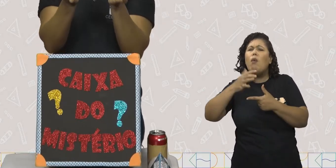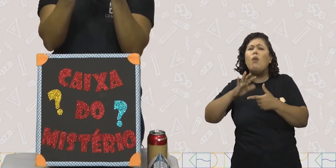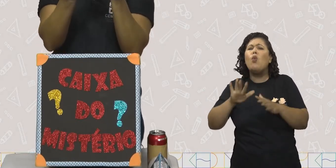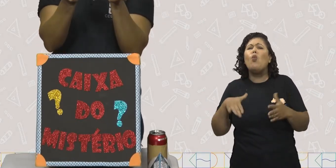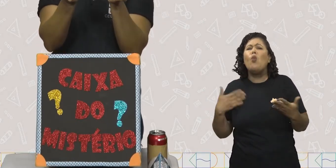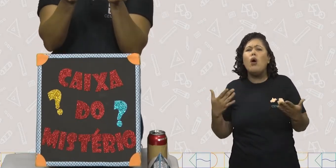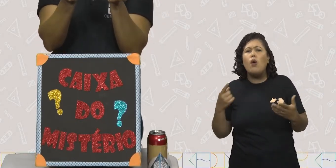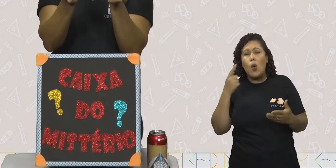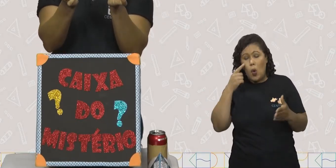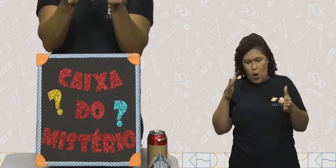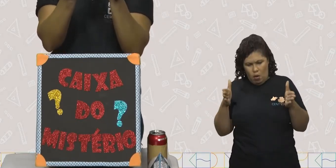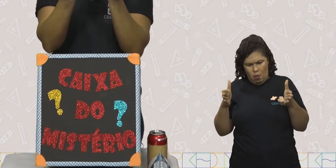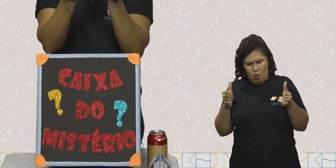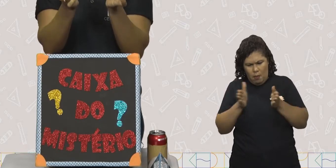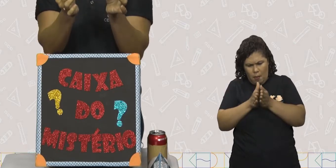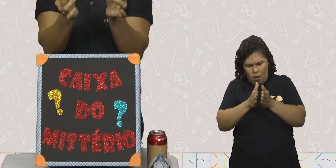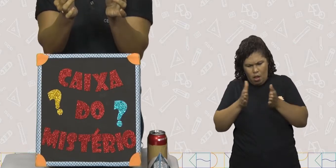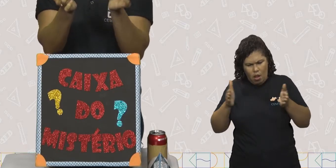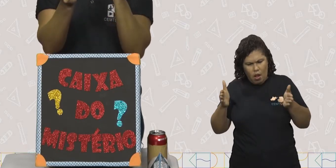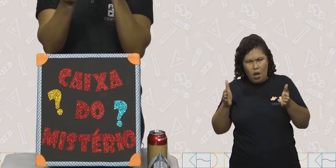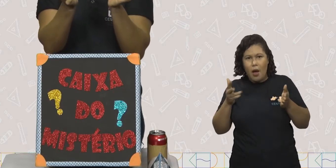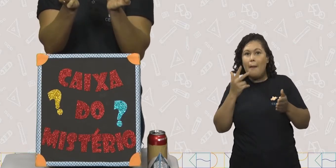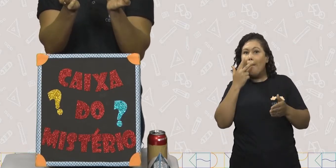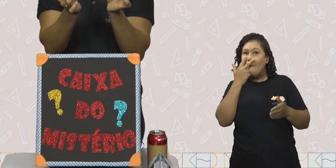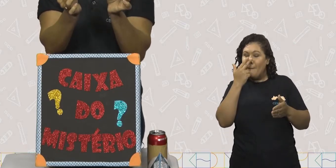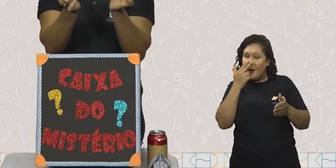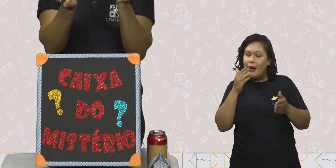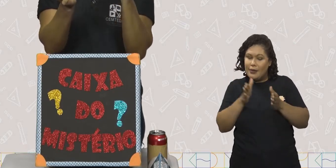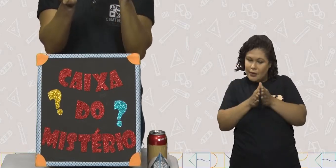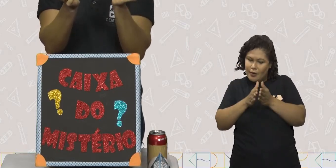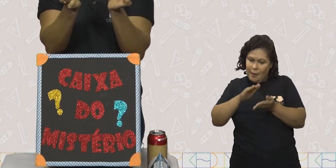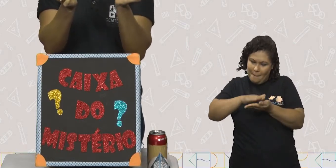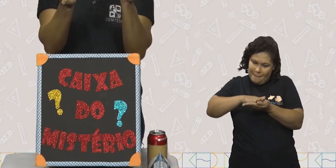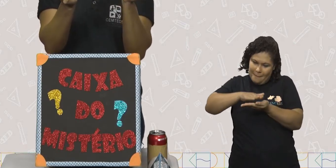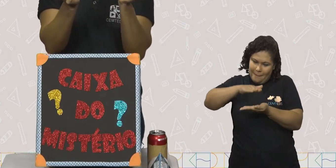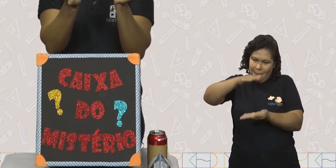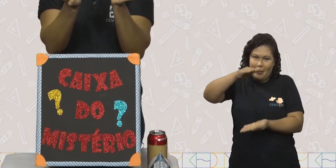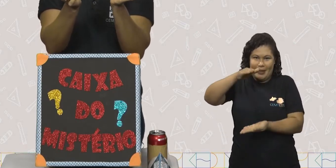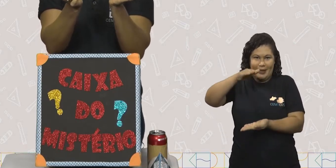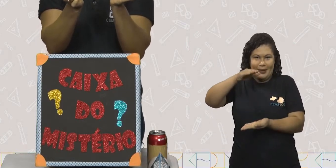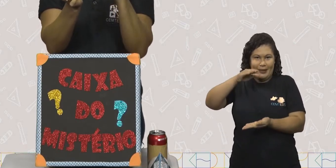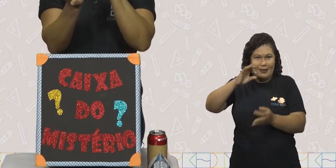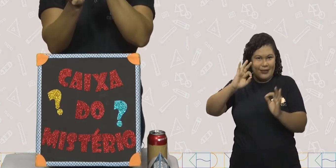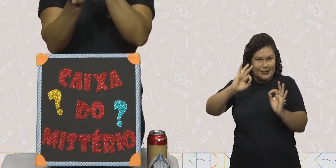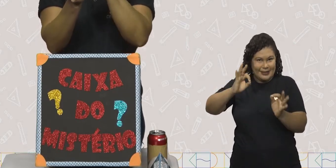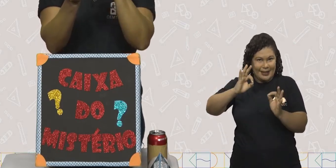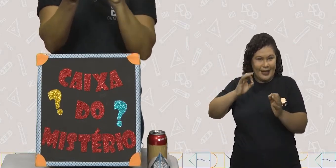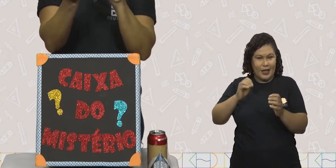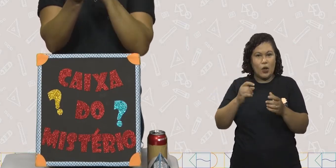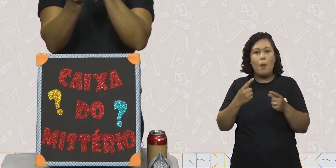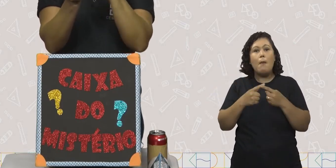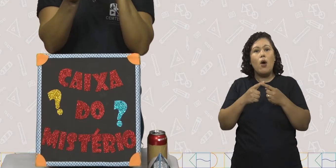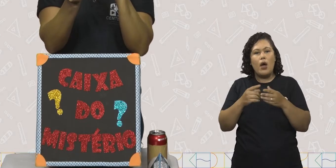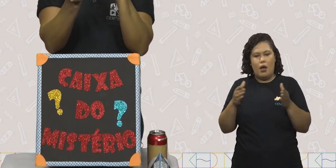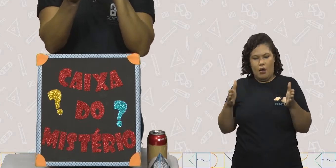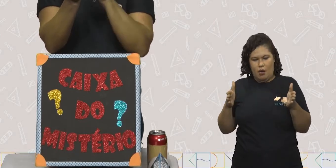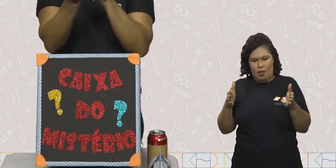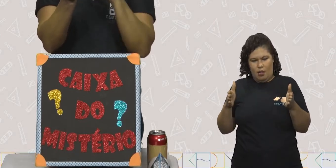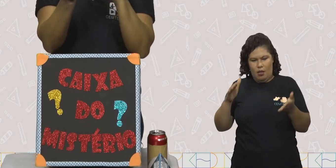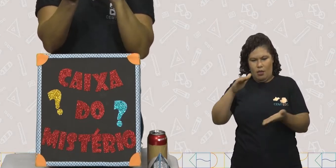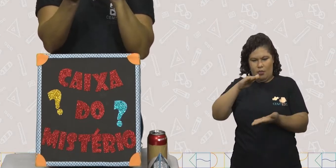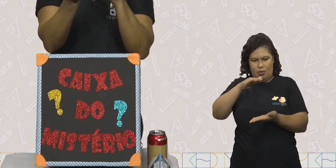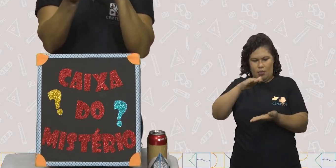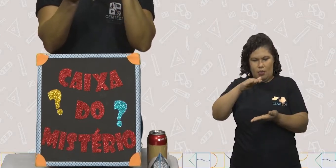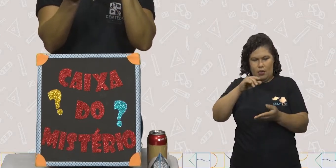Observem os lados. E isso, ela se parece com o bloco retangular. Tem dois lados